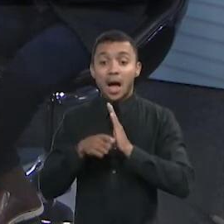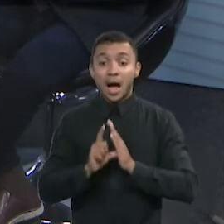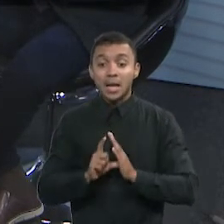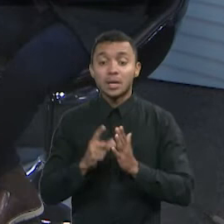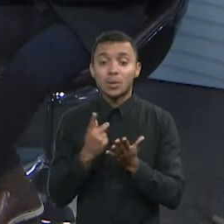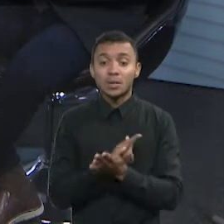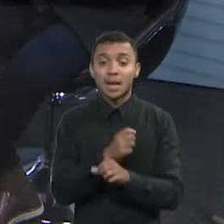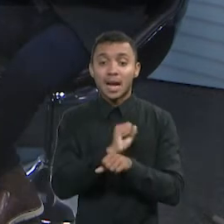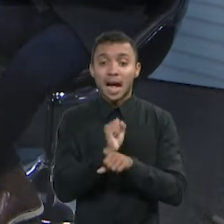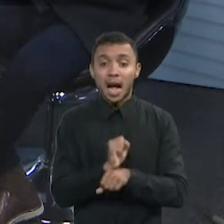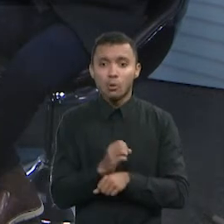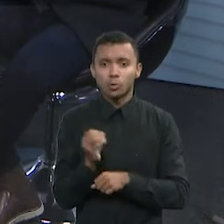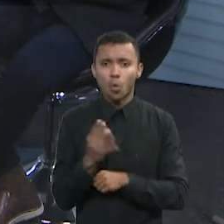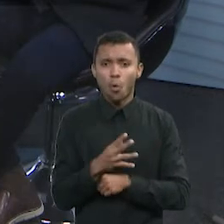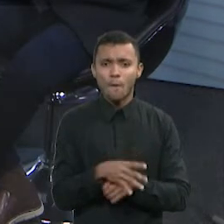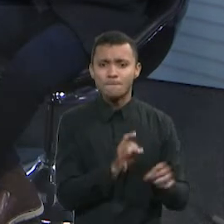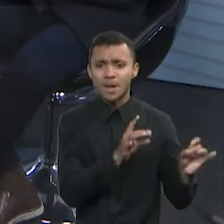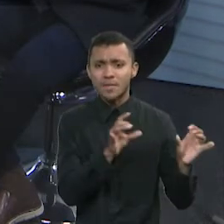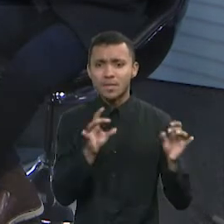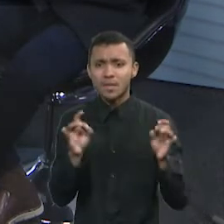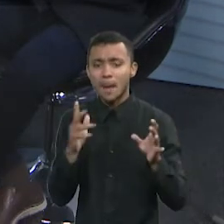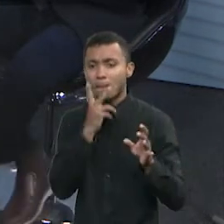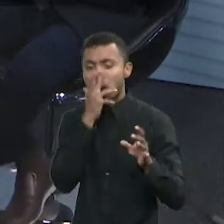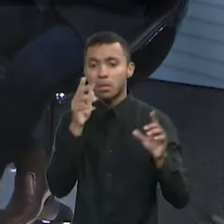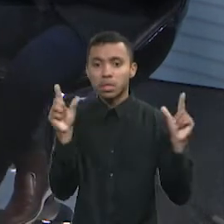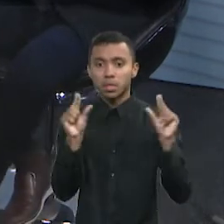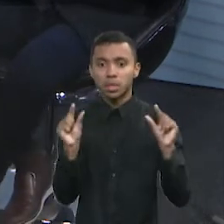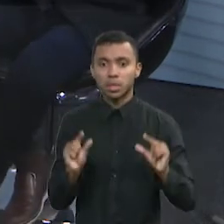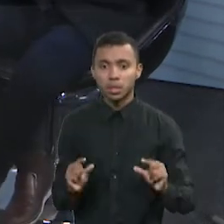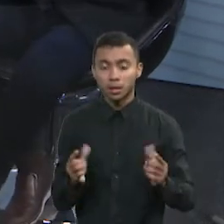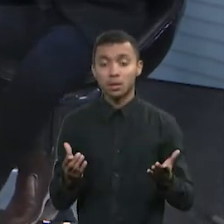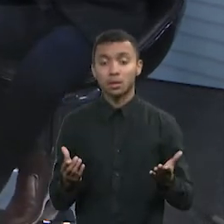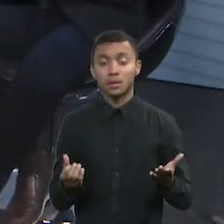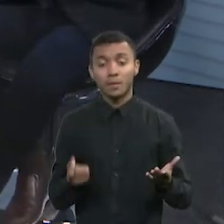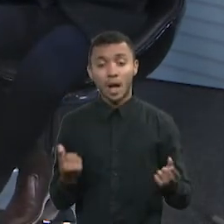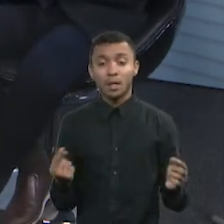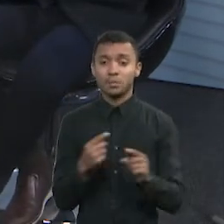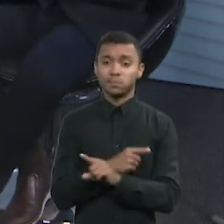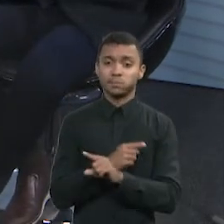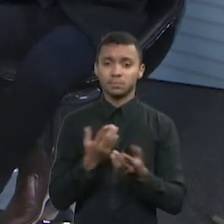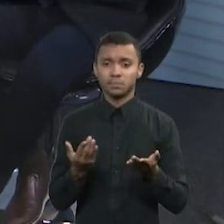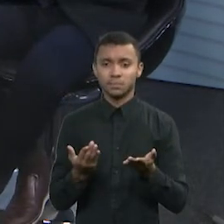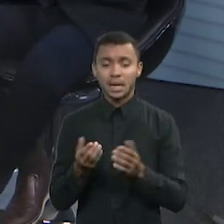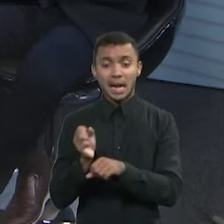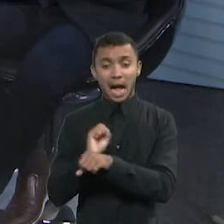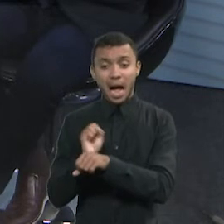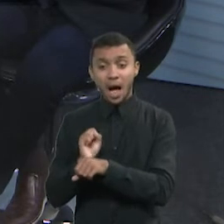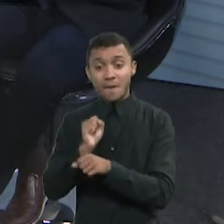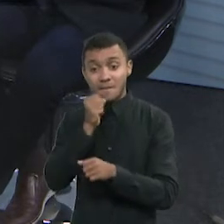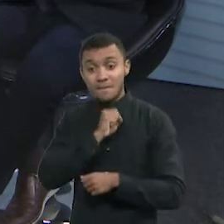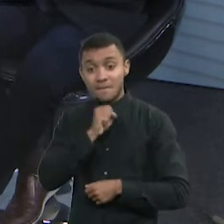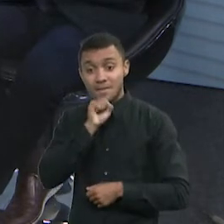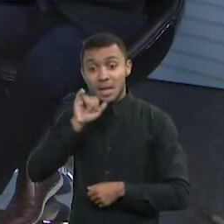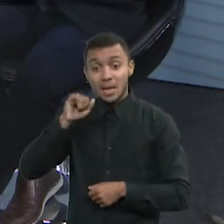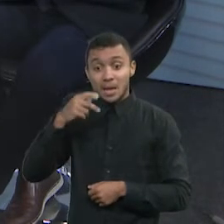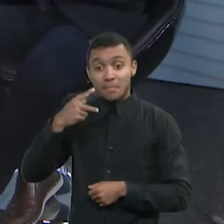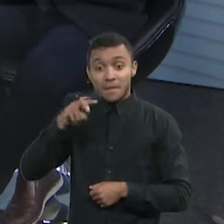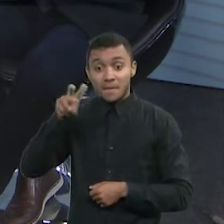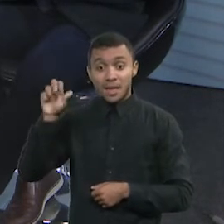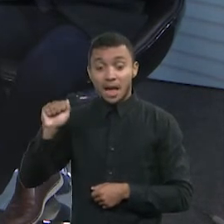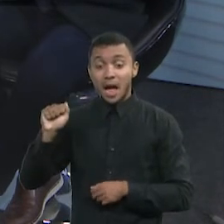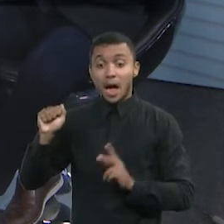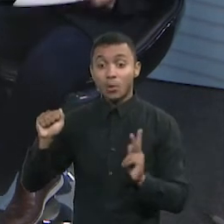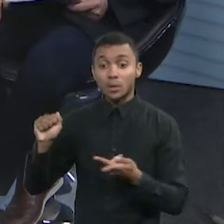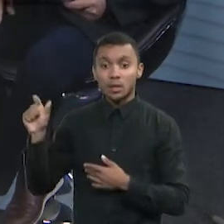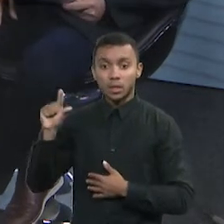vendas dos carros zero em quilômetro. Olha aí, o negócio maluco. O negócio maluco. O carro usado, geralmente, o IPVA caía e